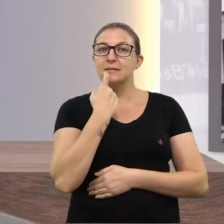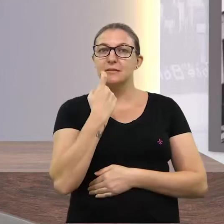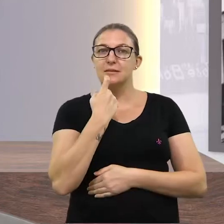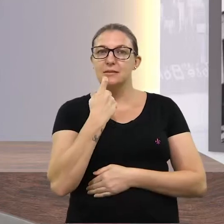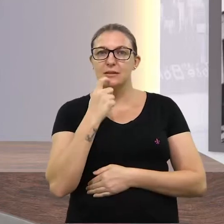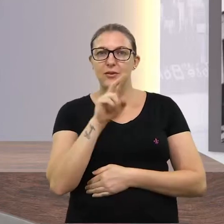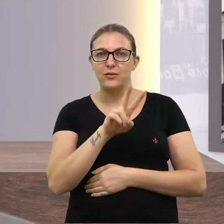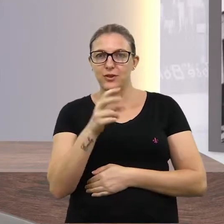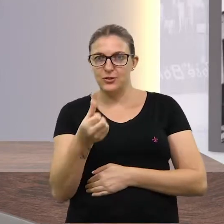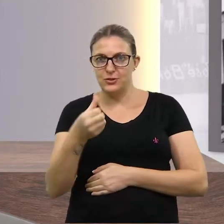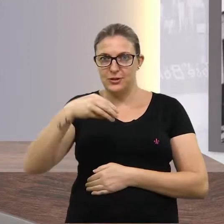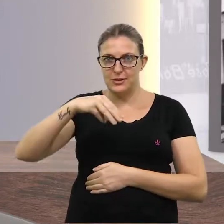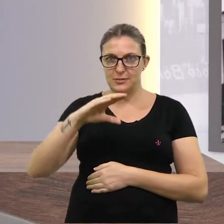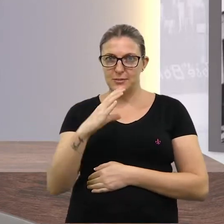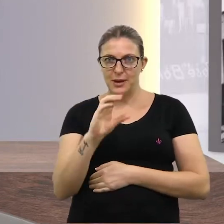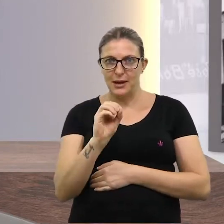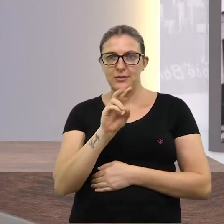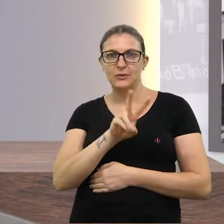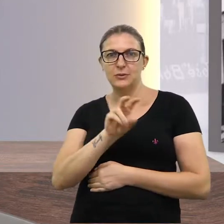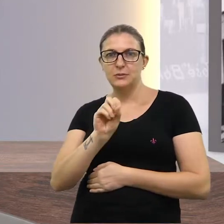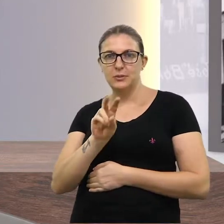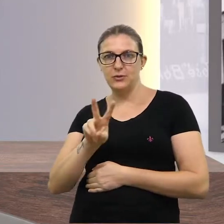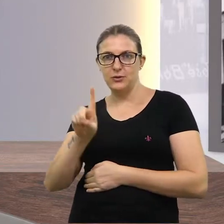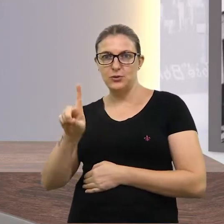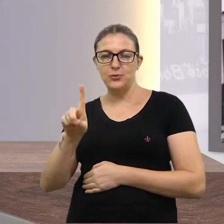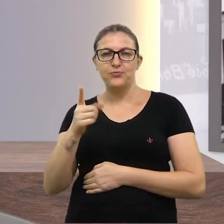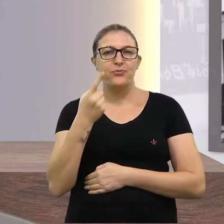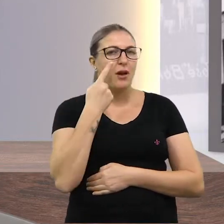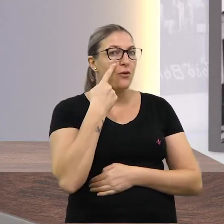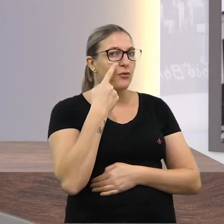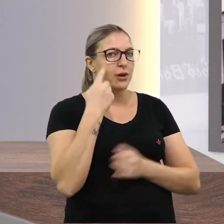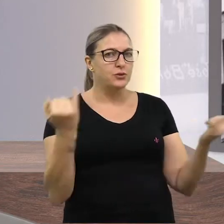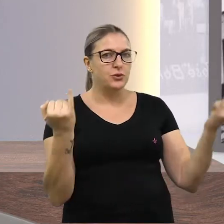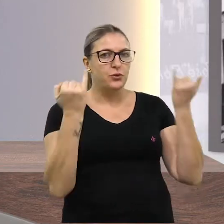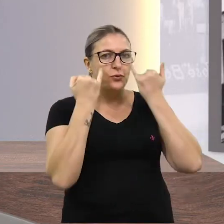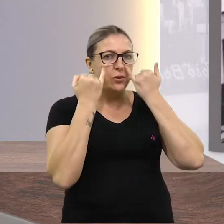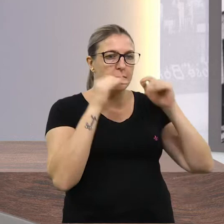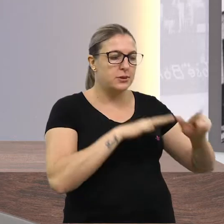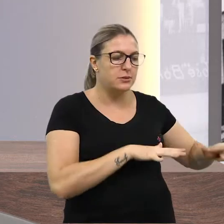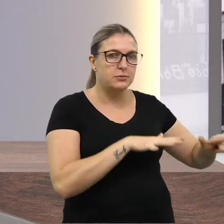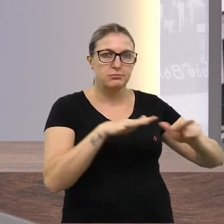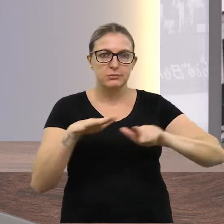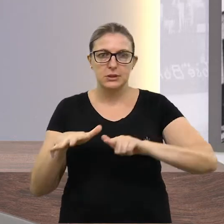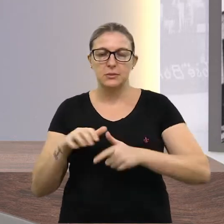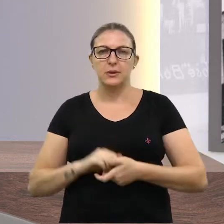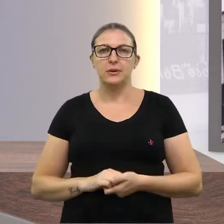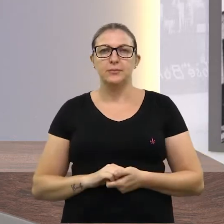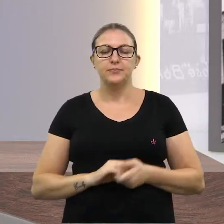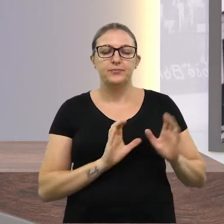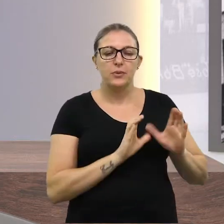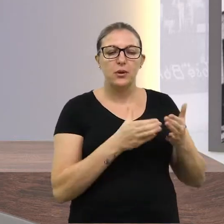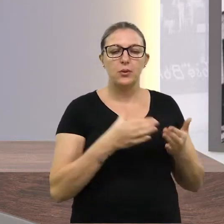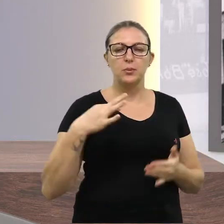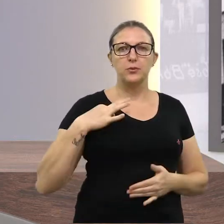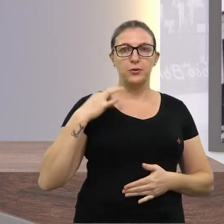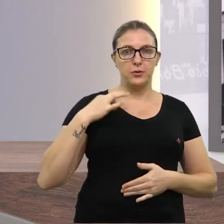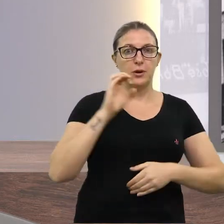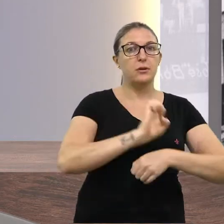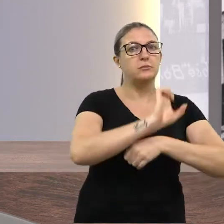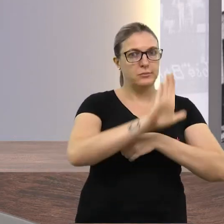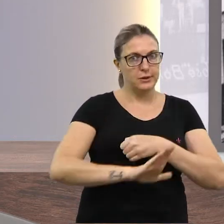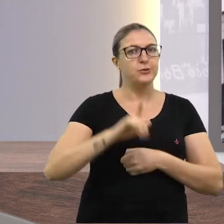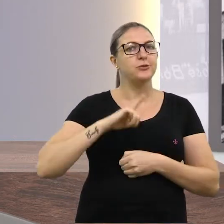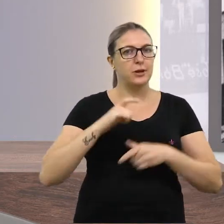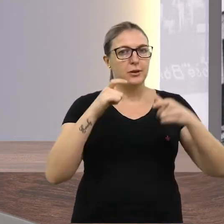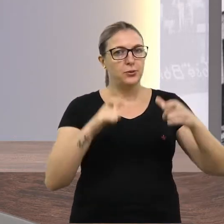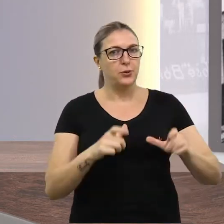Sexta-feira, 26 de março de 2021. Veja nossos destaques da semana. Força Voluntária